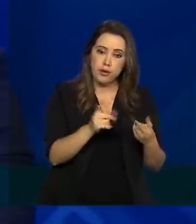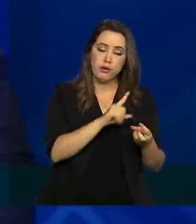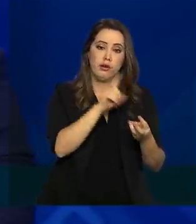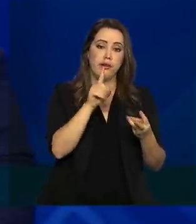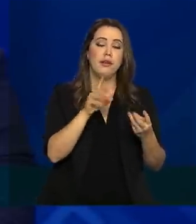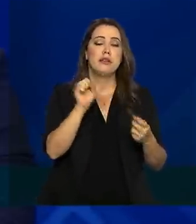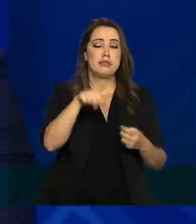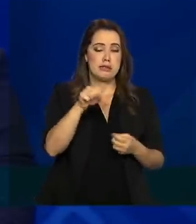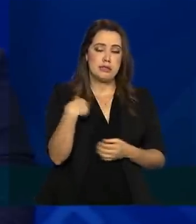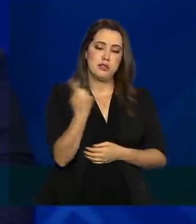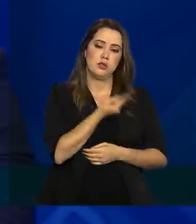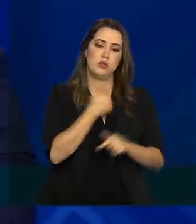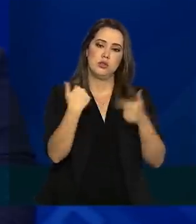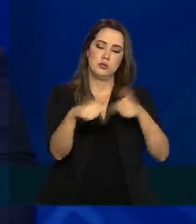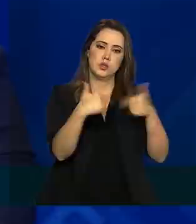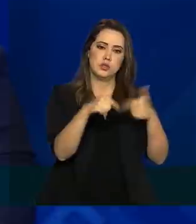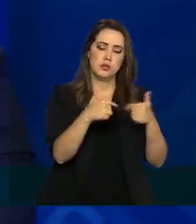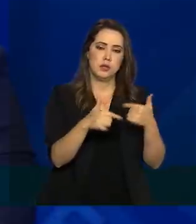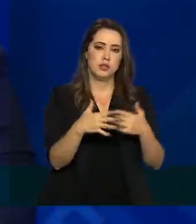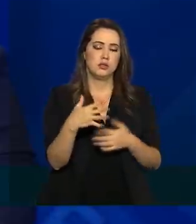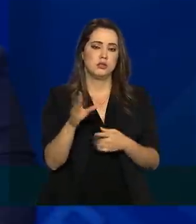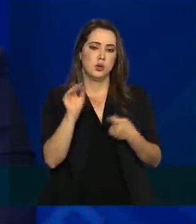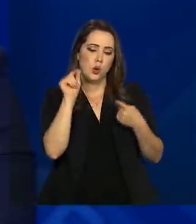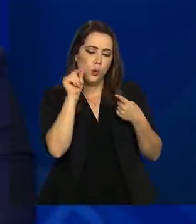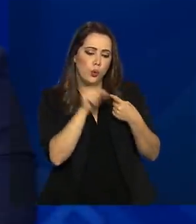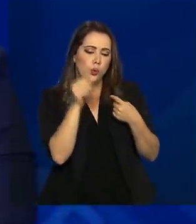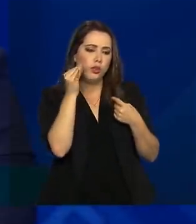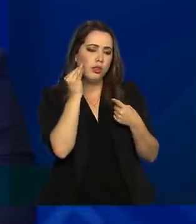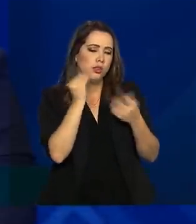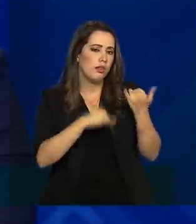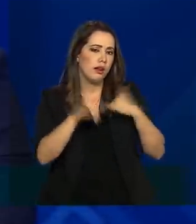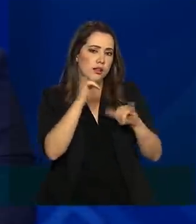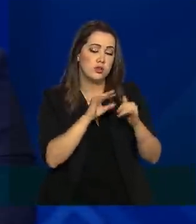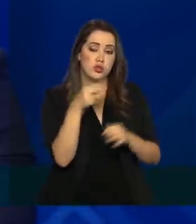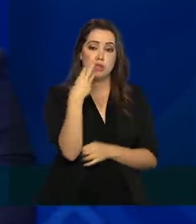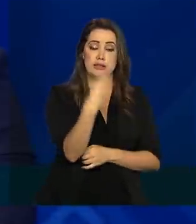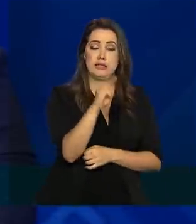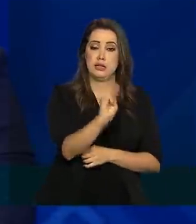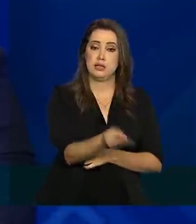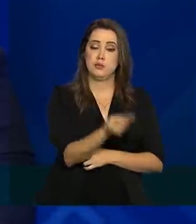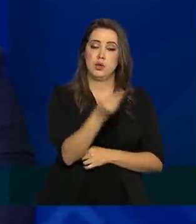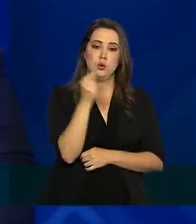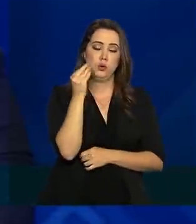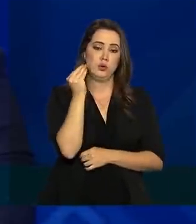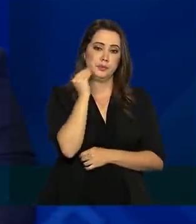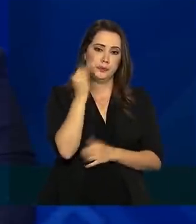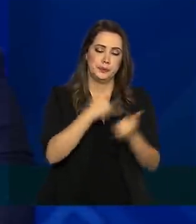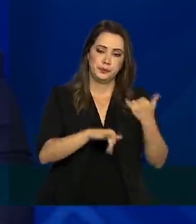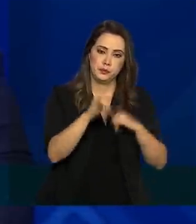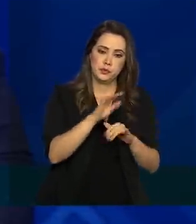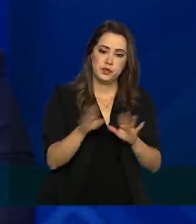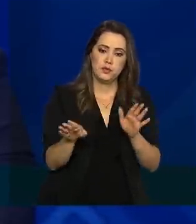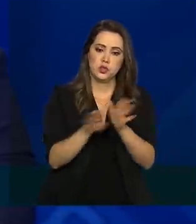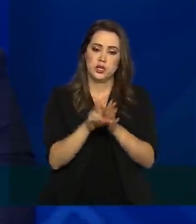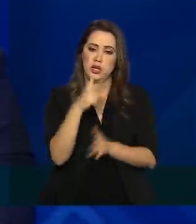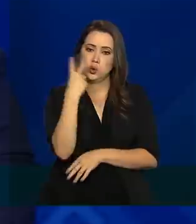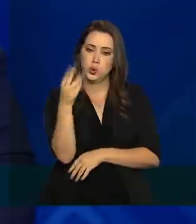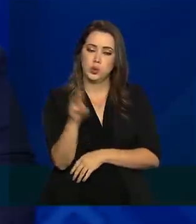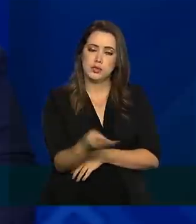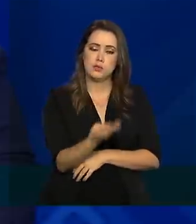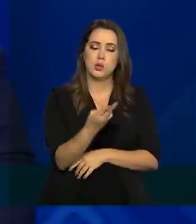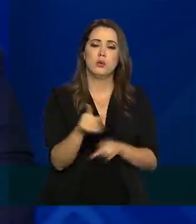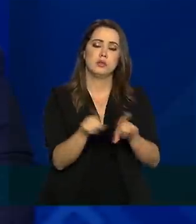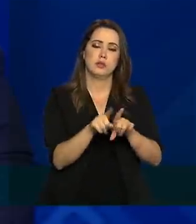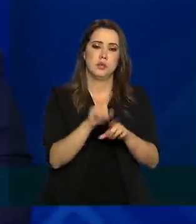sim, estamos fazendo com testes, nós já temos hoje 3 milhões de testes, na próxima semana vão chegar mais 2 milhões,